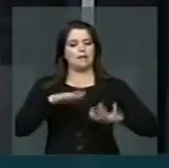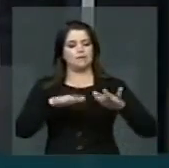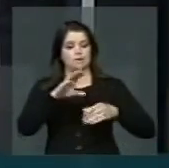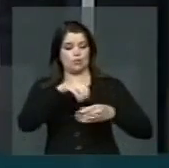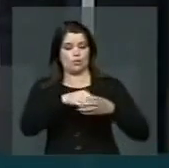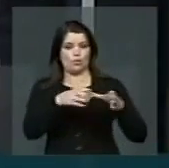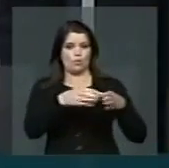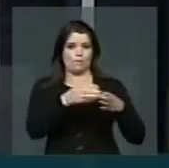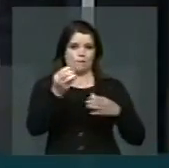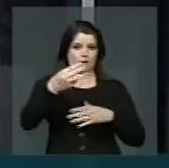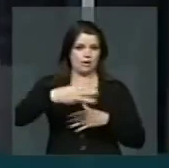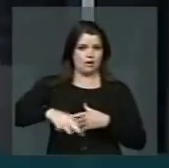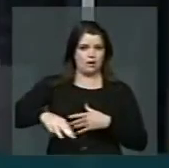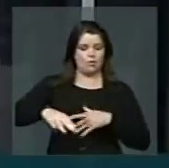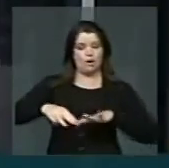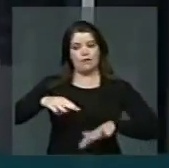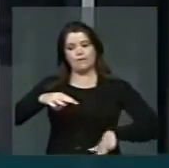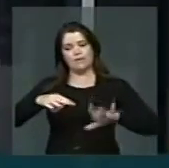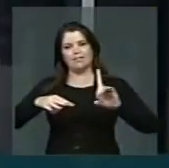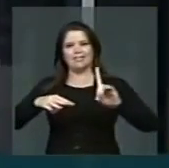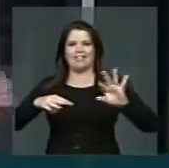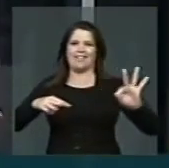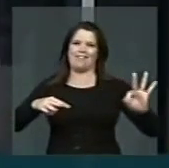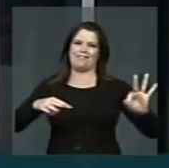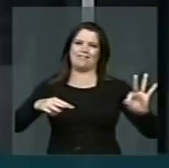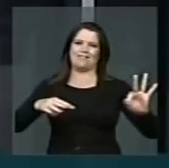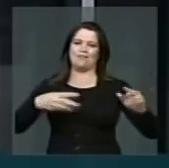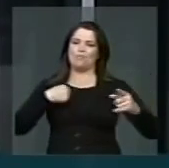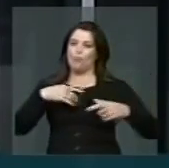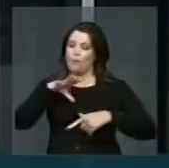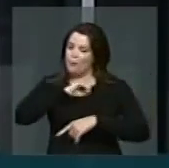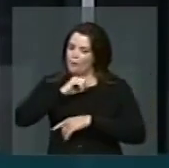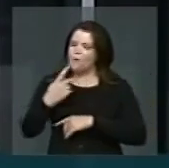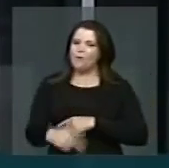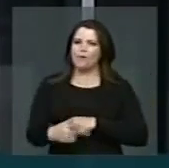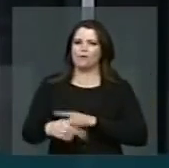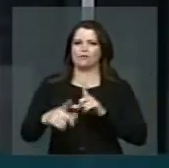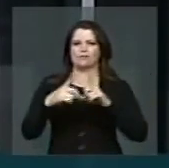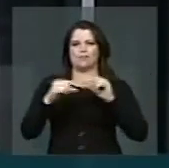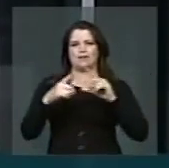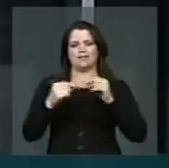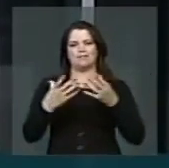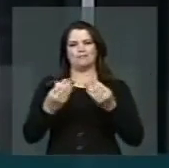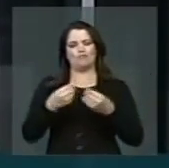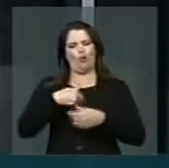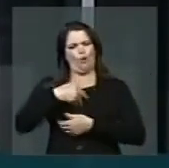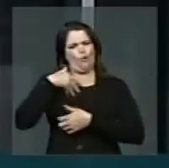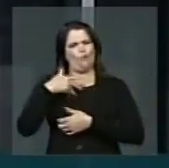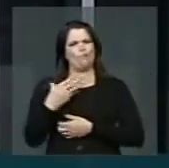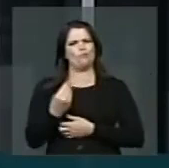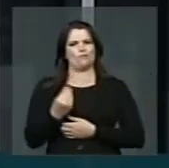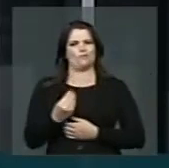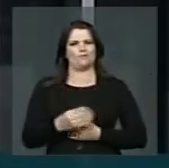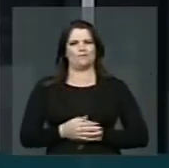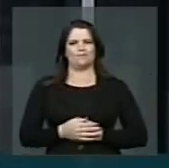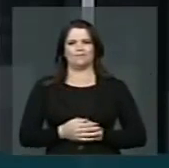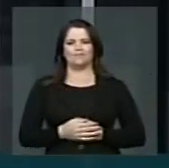bancada do Maranhão e ora eu sou da bancada de Brasília. Com muito orgulho, com muito carinho.